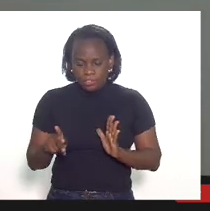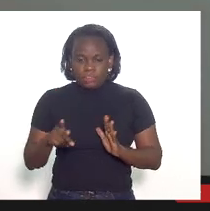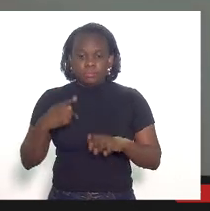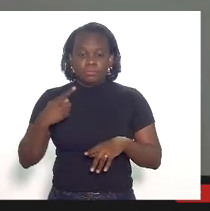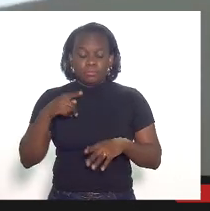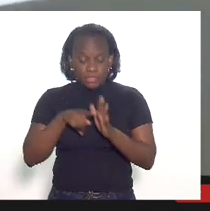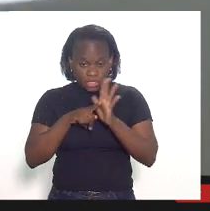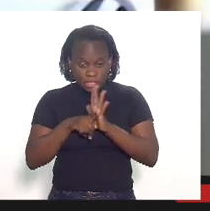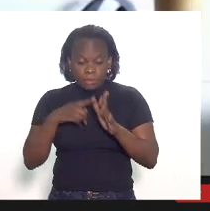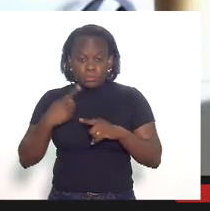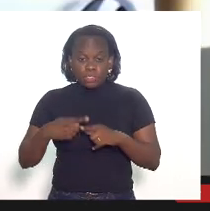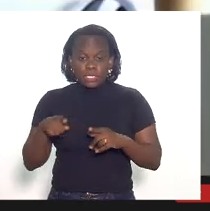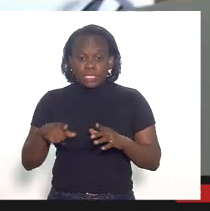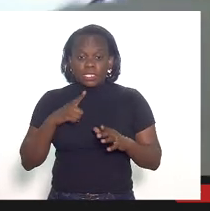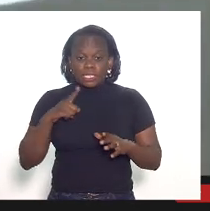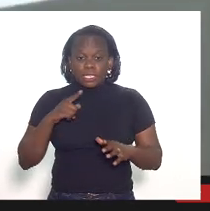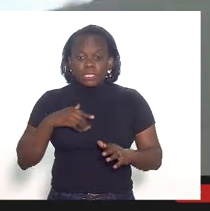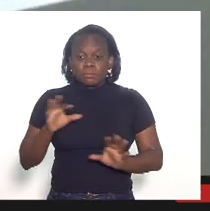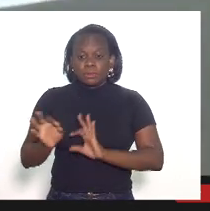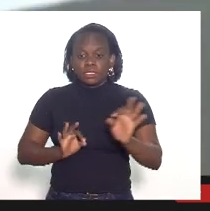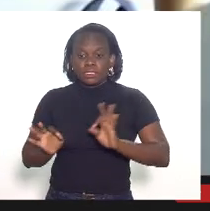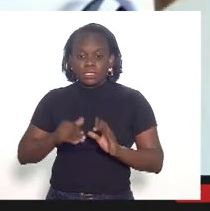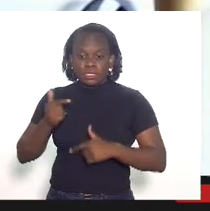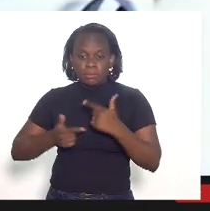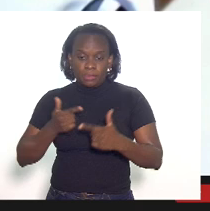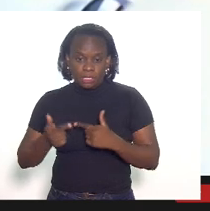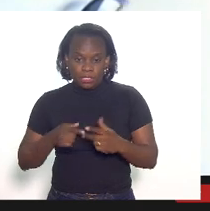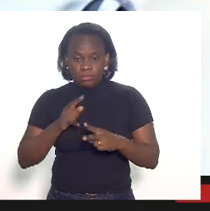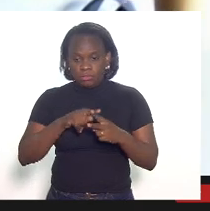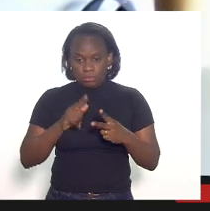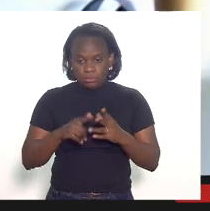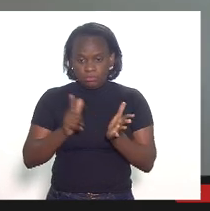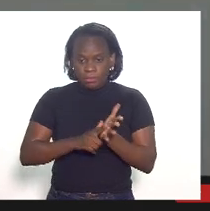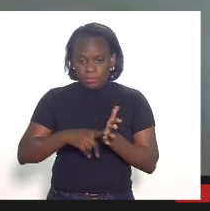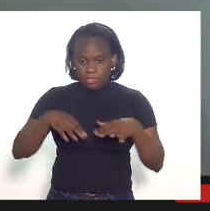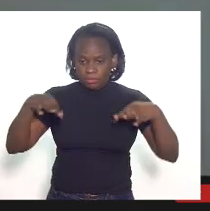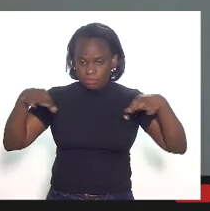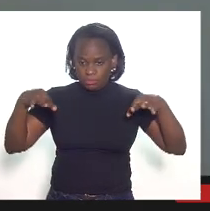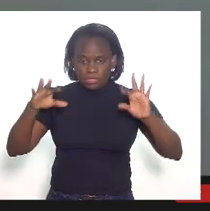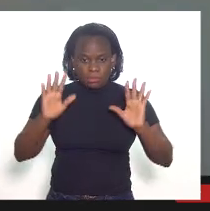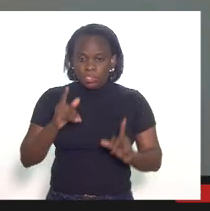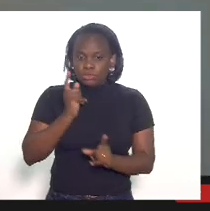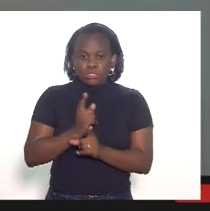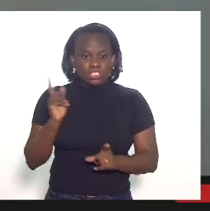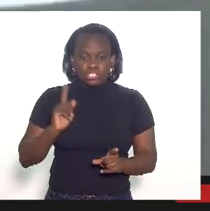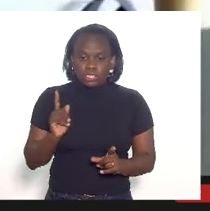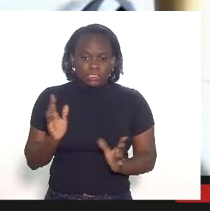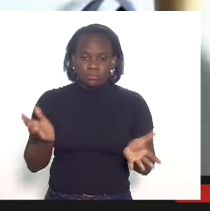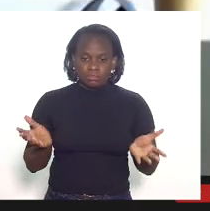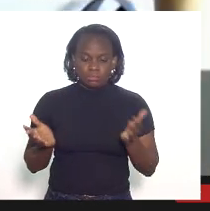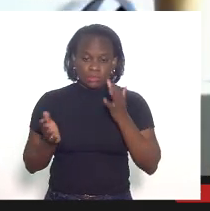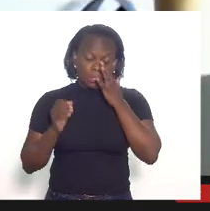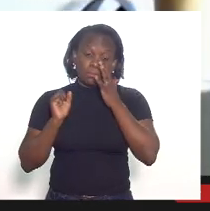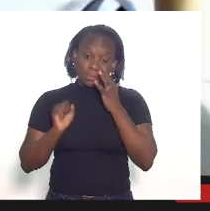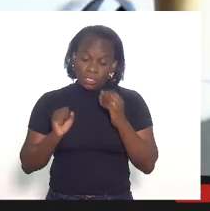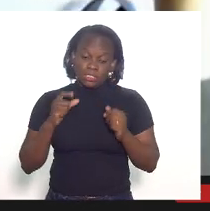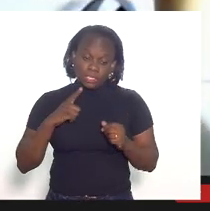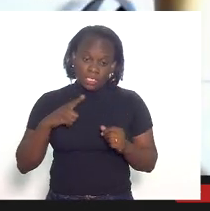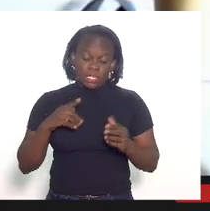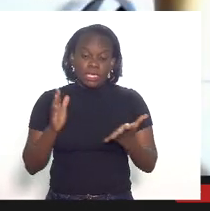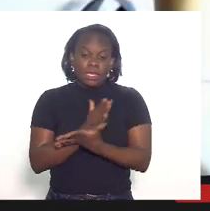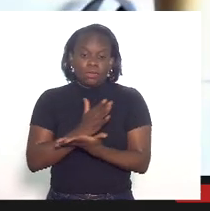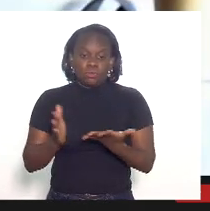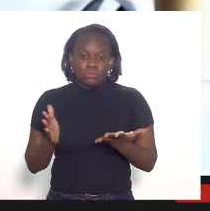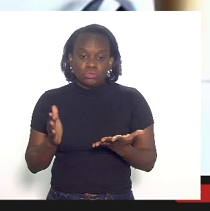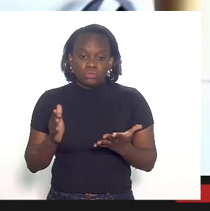teria um plano de trabalho de duas folhas mas eu não acho o plano de trabalho deve estar em algum